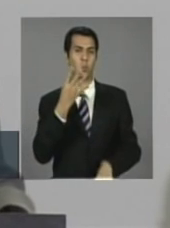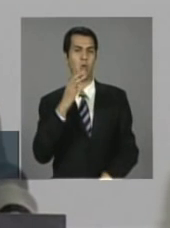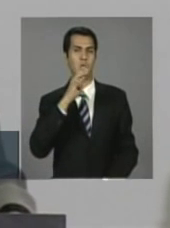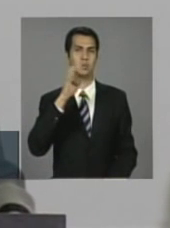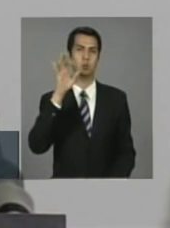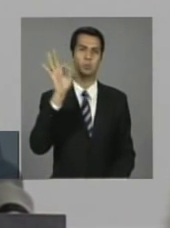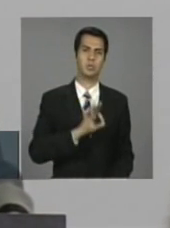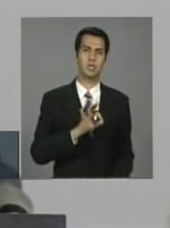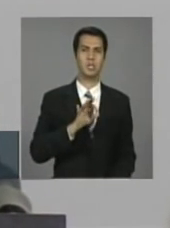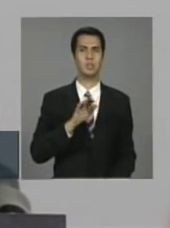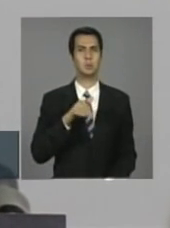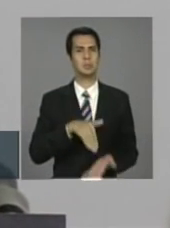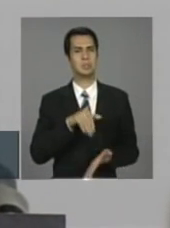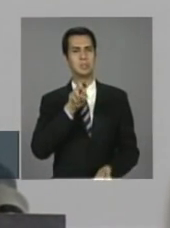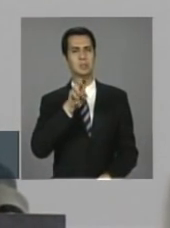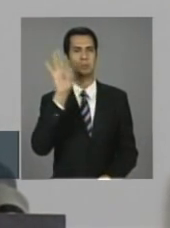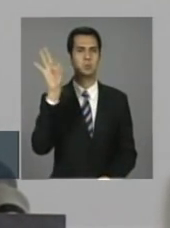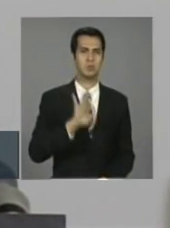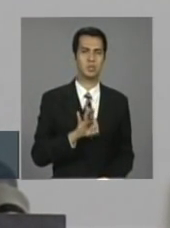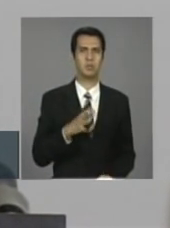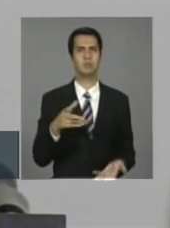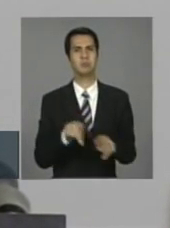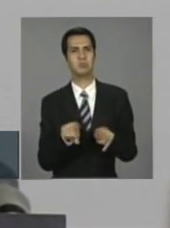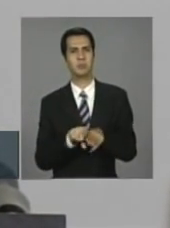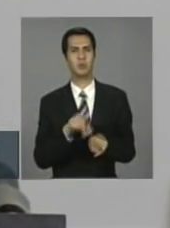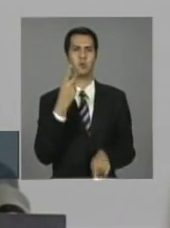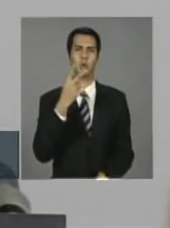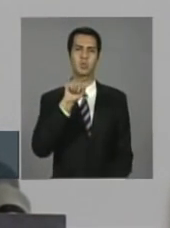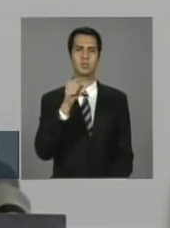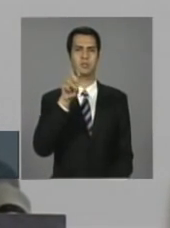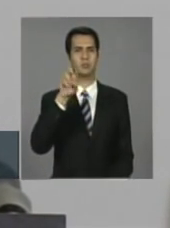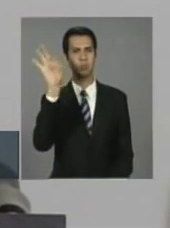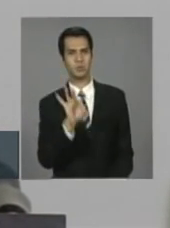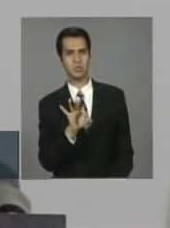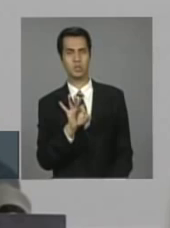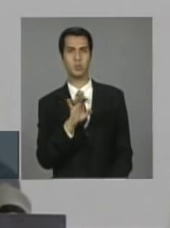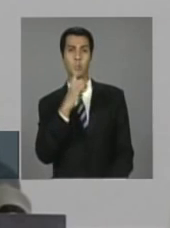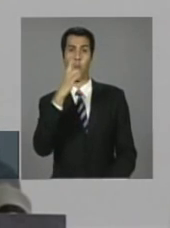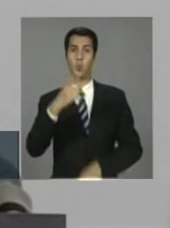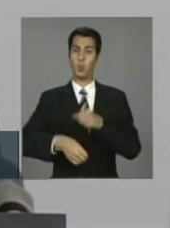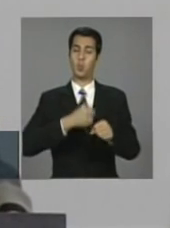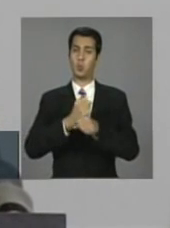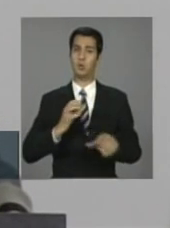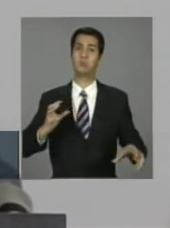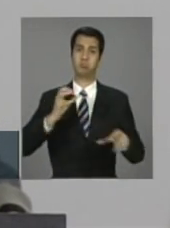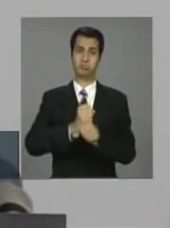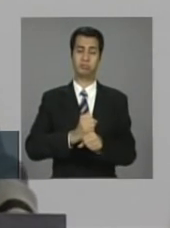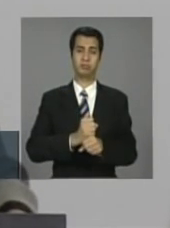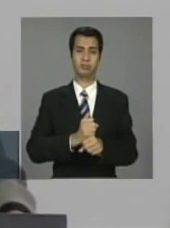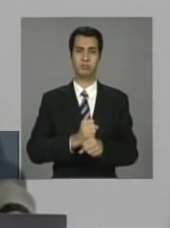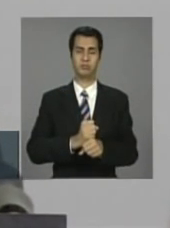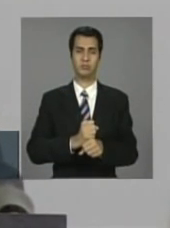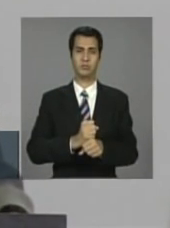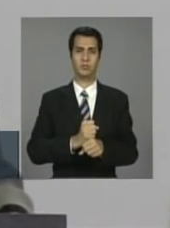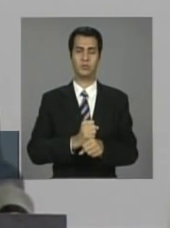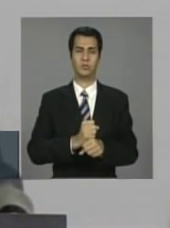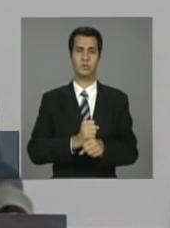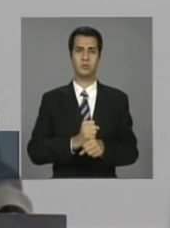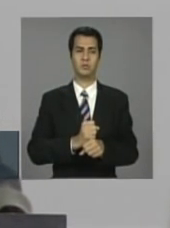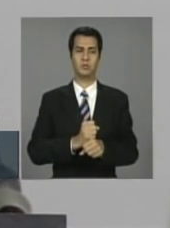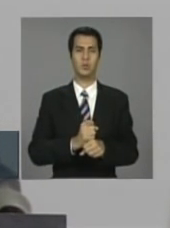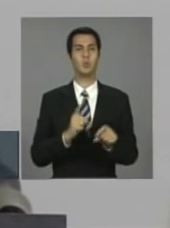5%, 2,5%, 4 ou 5% ao ano de taxa de juros não é